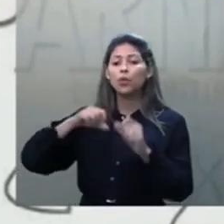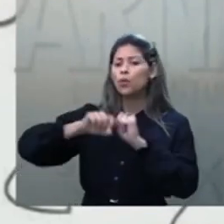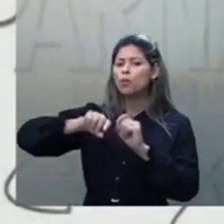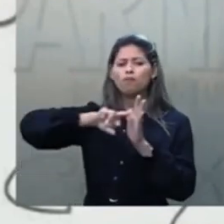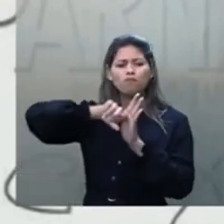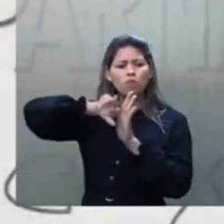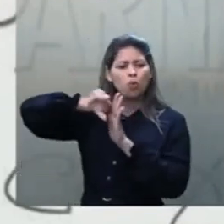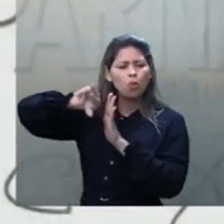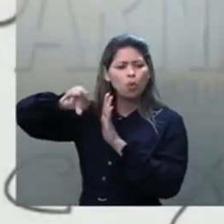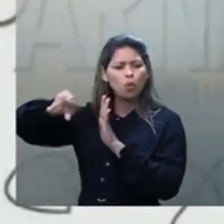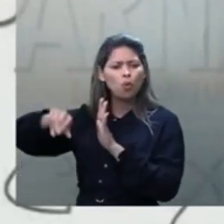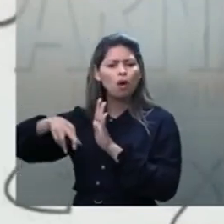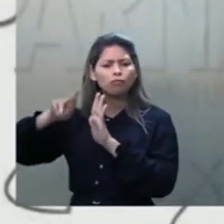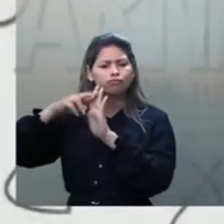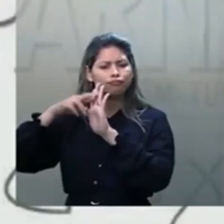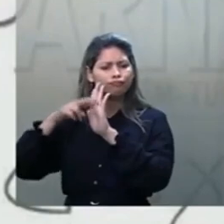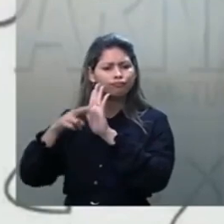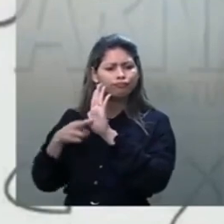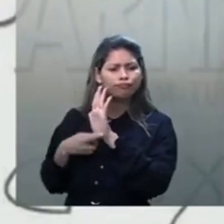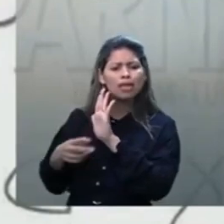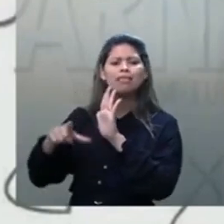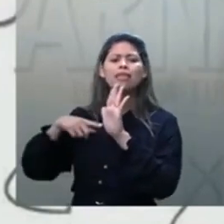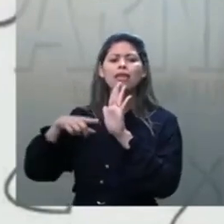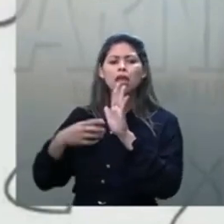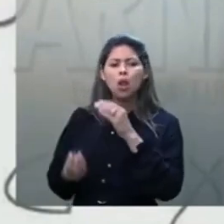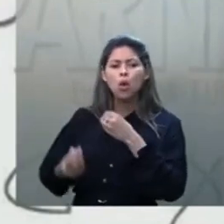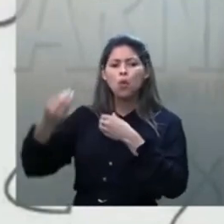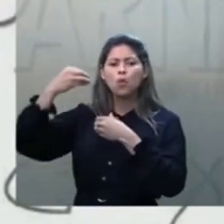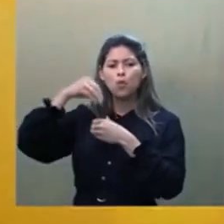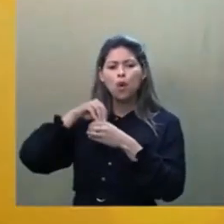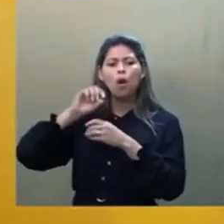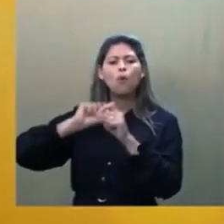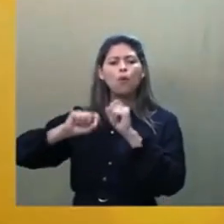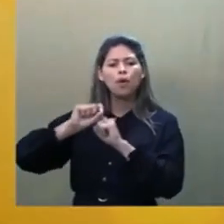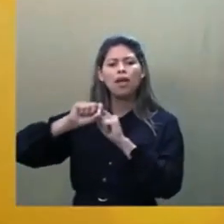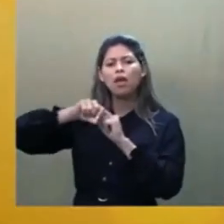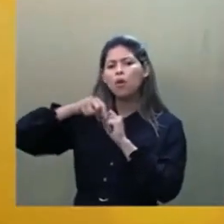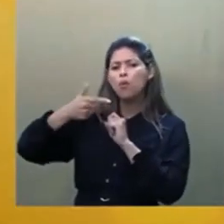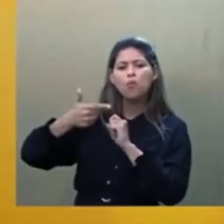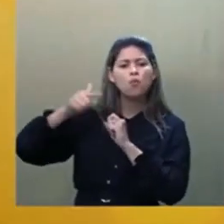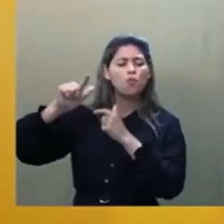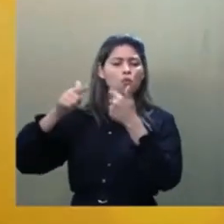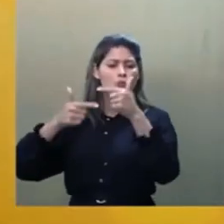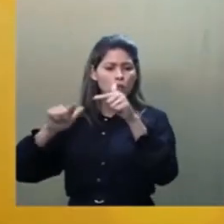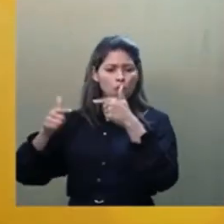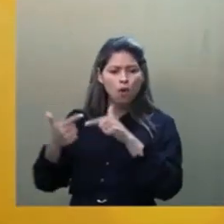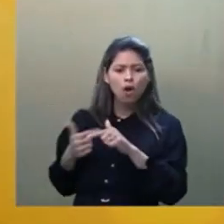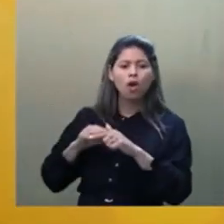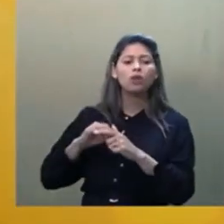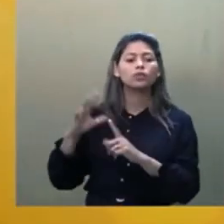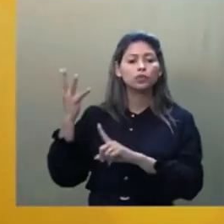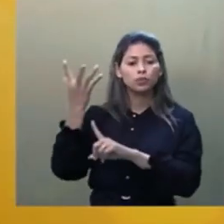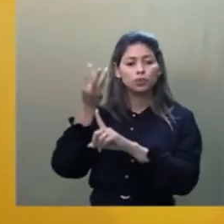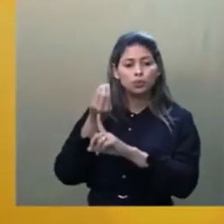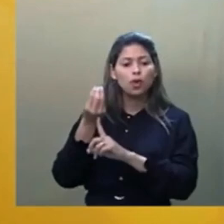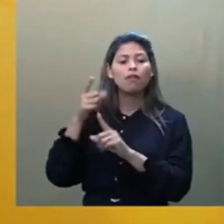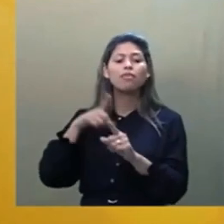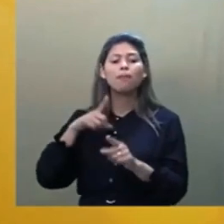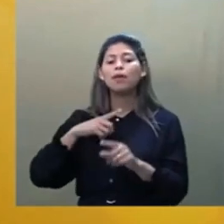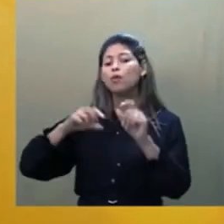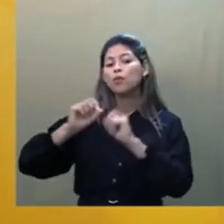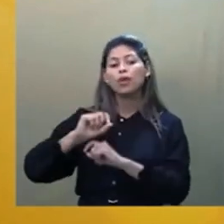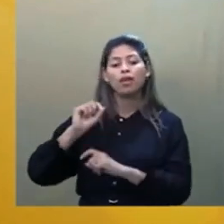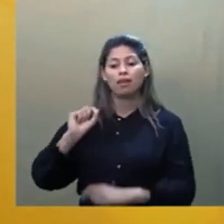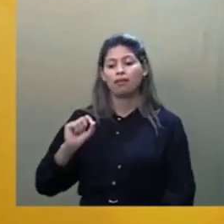referendadas inclusive por Humberto de Campos, encarnado à época e muitos outros literatos. Teve também o caso do próprio Humberto, porque